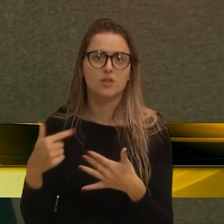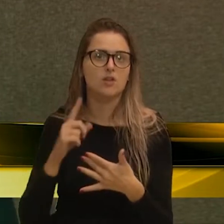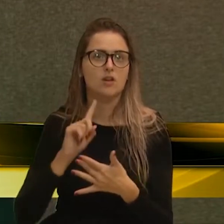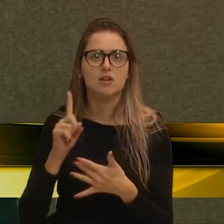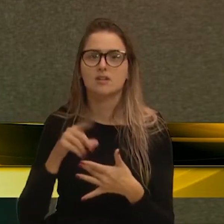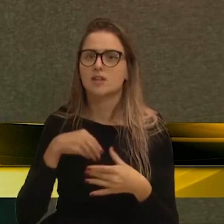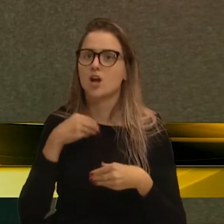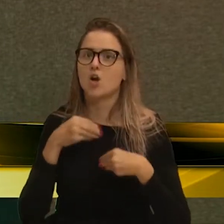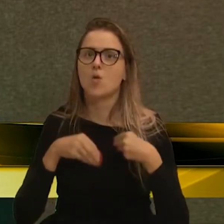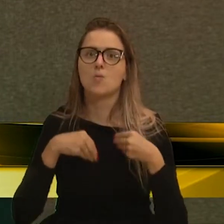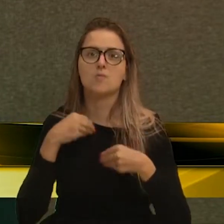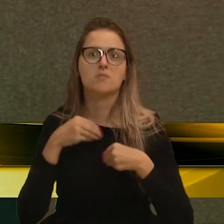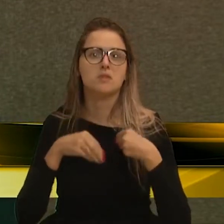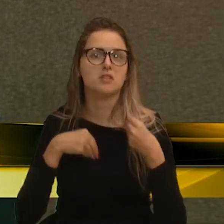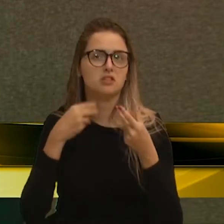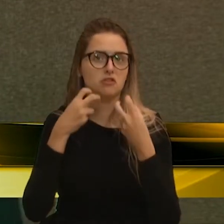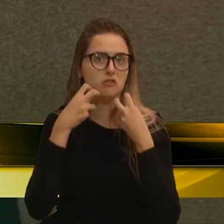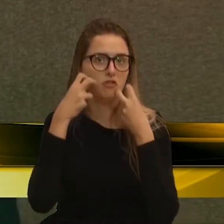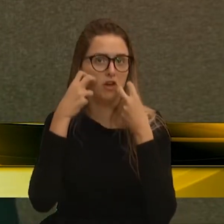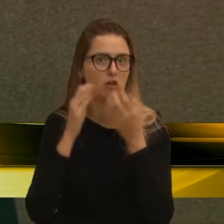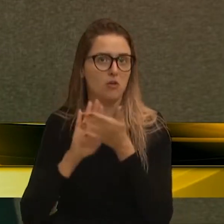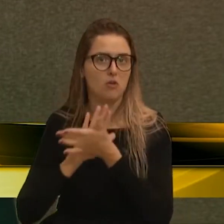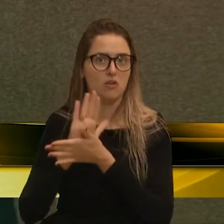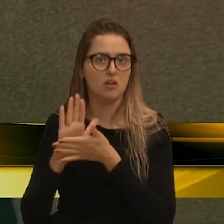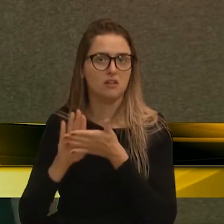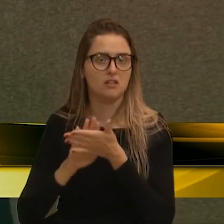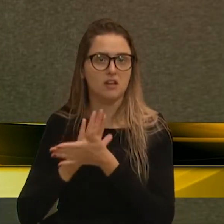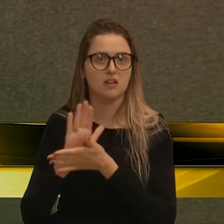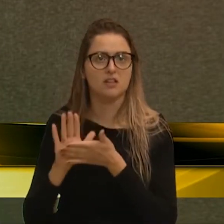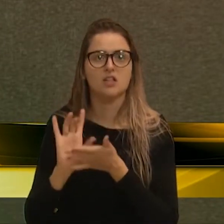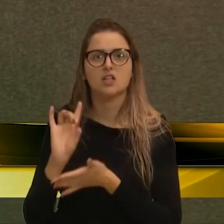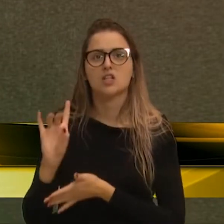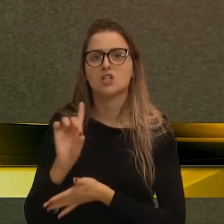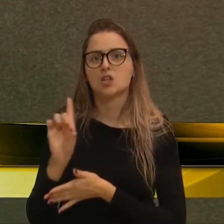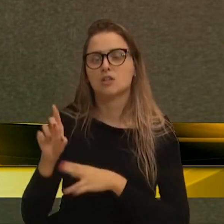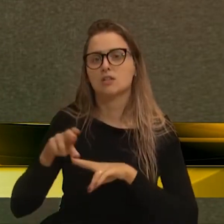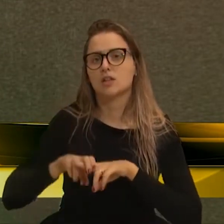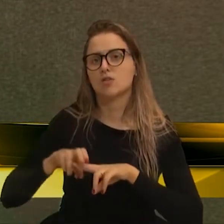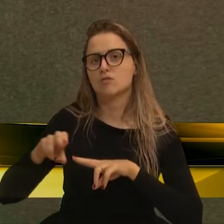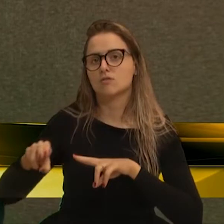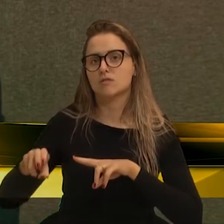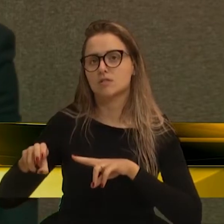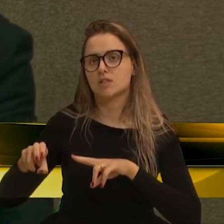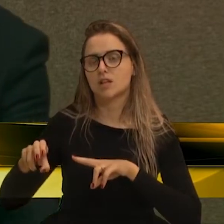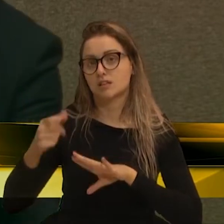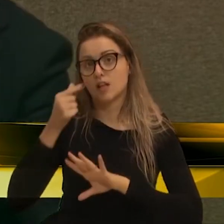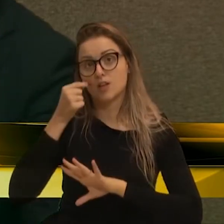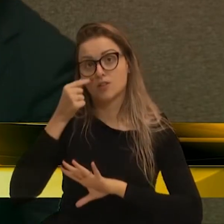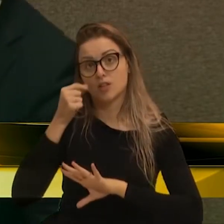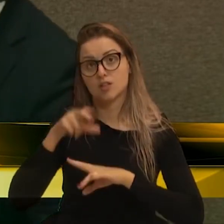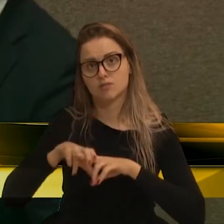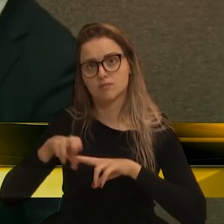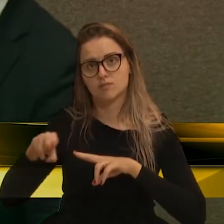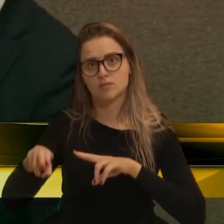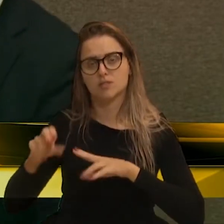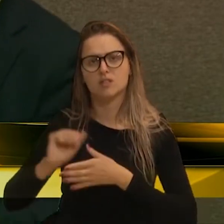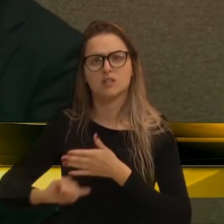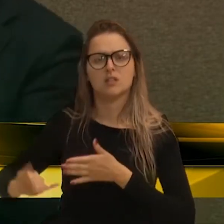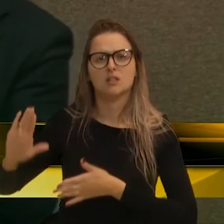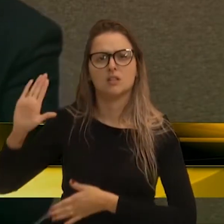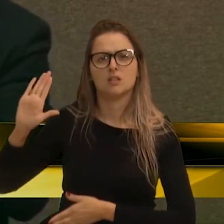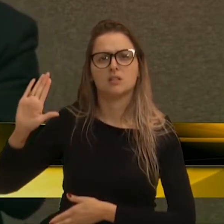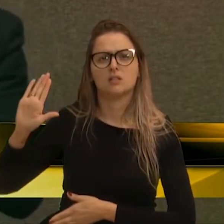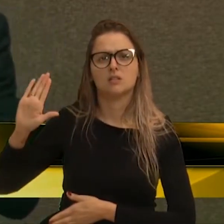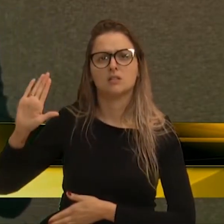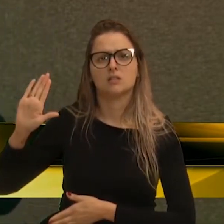nem um pouco constrangido, nobres pares, apenas não sentei ali, vereador Friço. Questão de ordem, presidente.